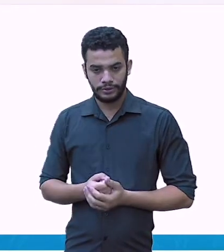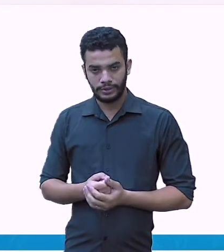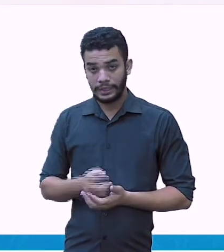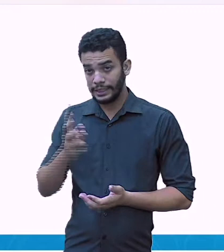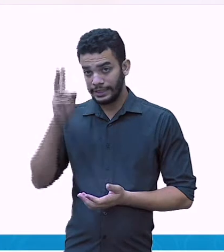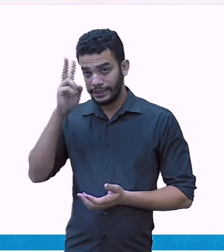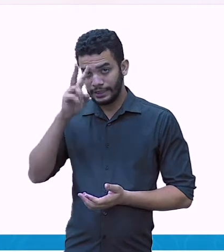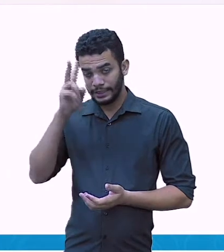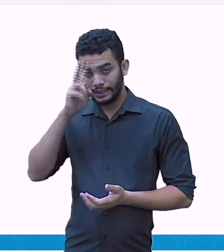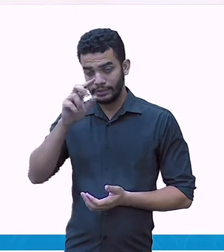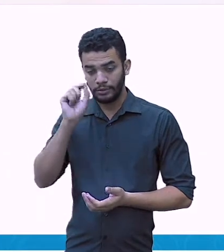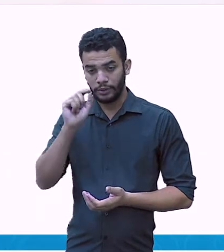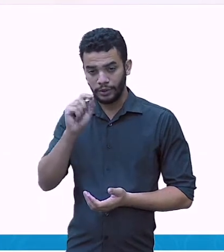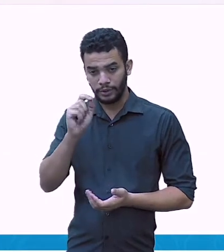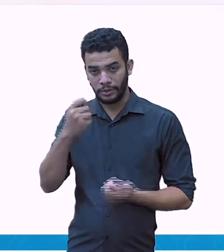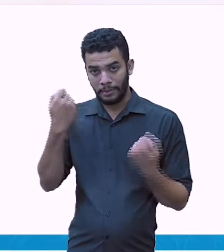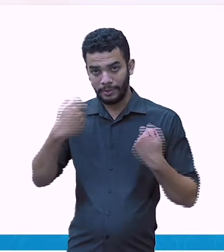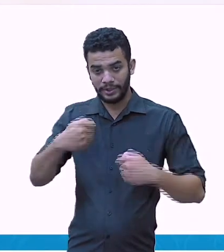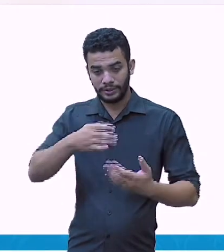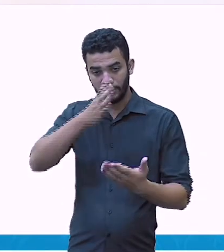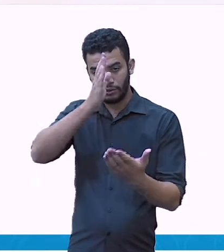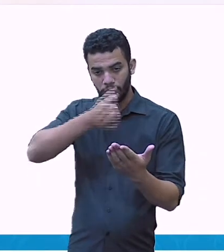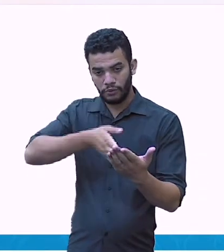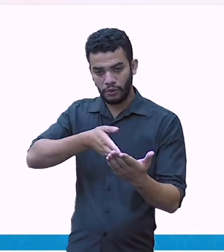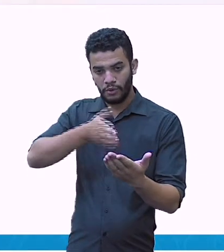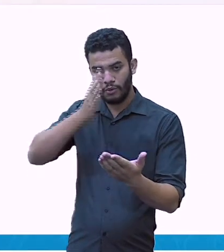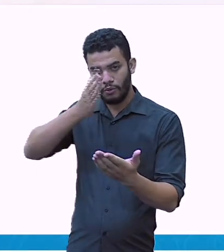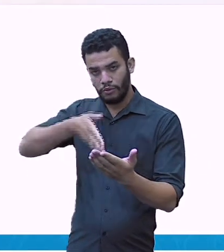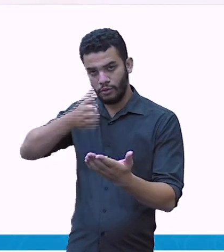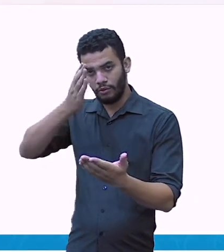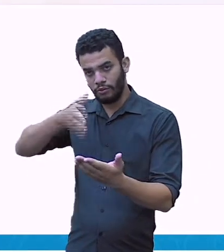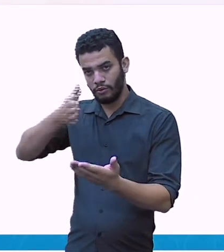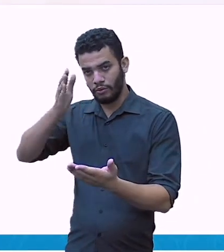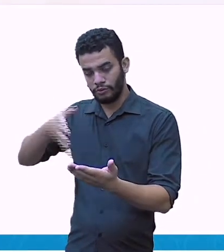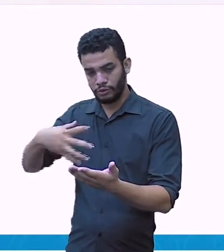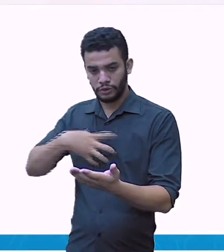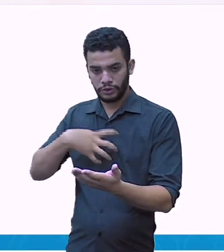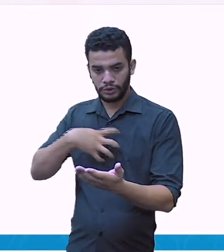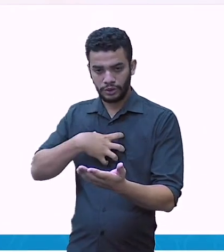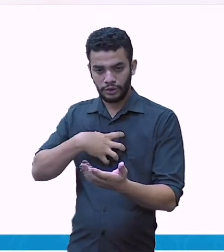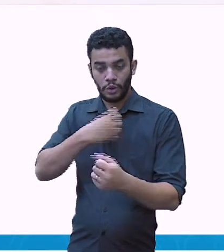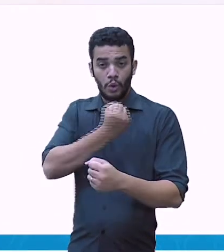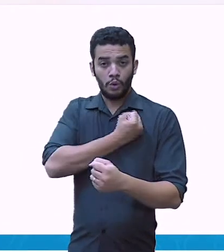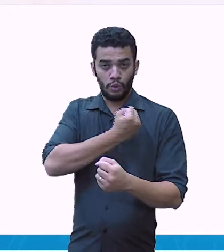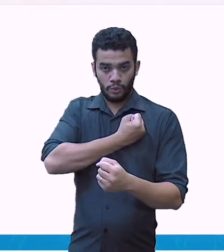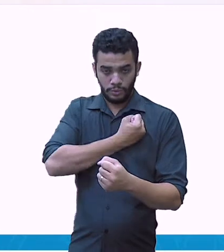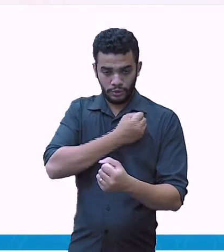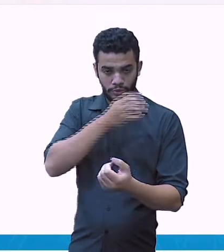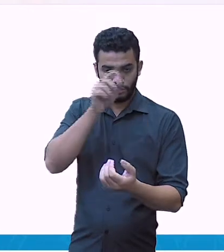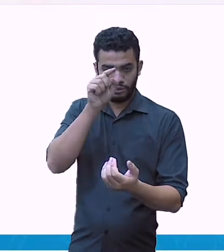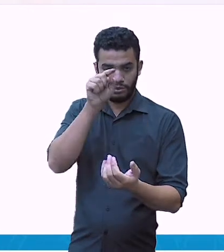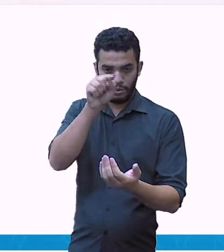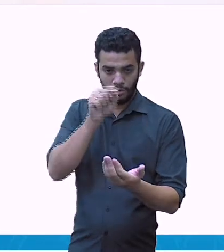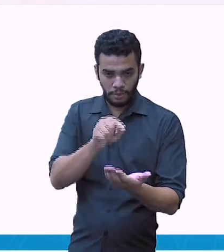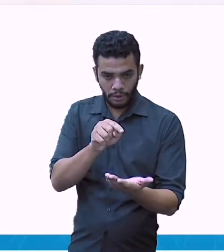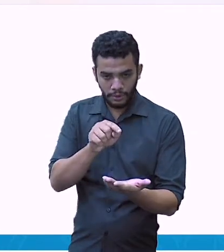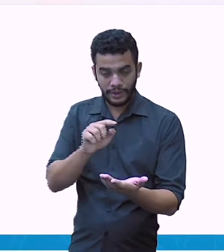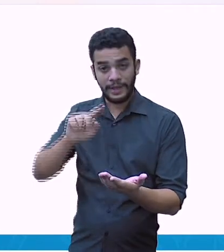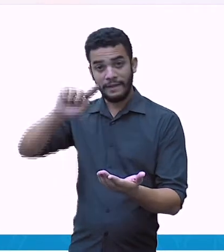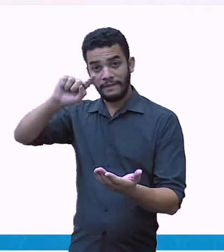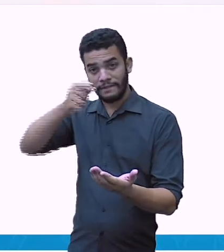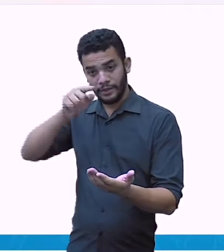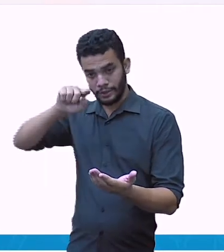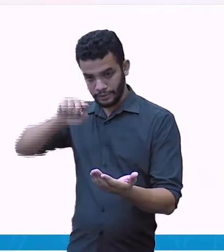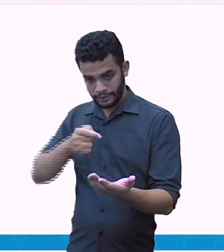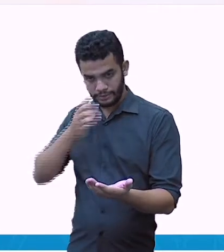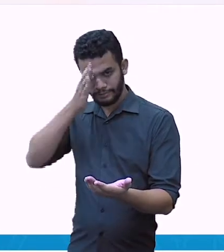86 centavos. Lembrando que vírgula embaixo de vírgula, tá? Aqui, olha, eu já tenho